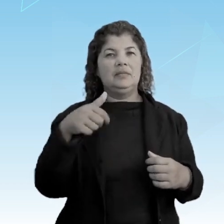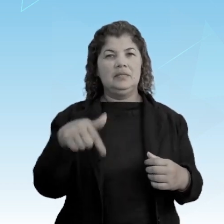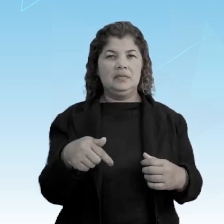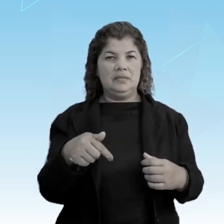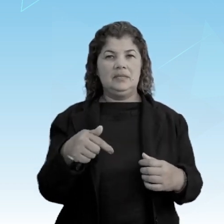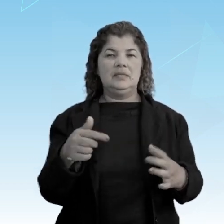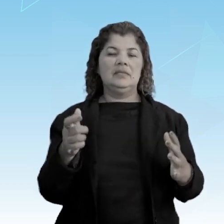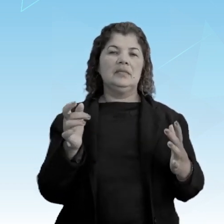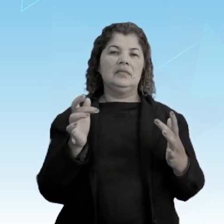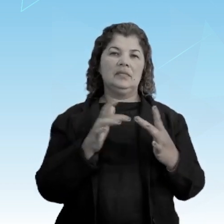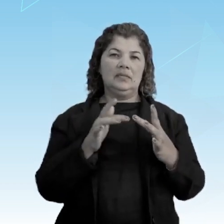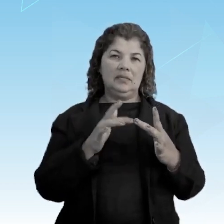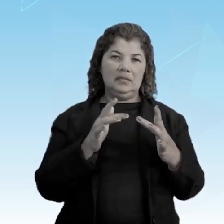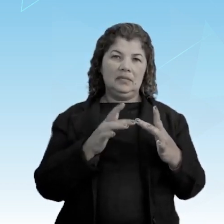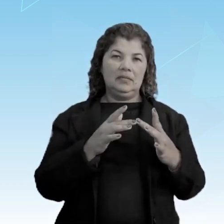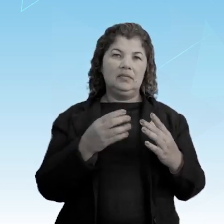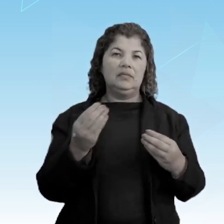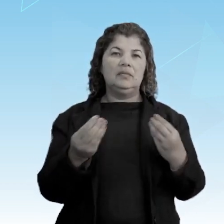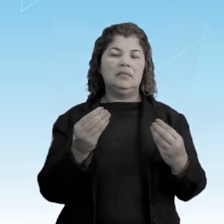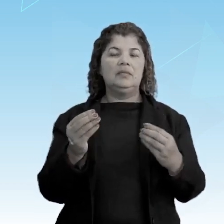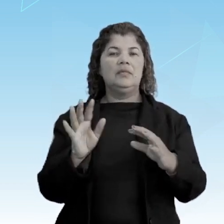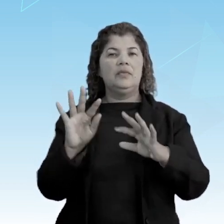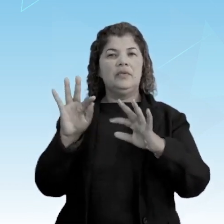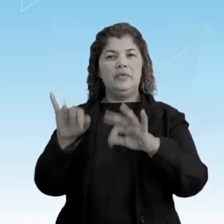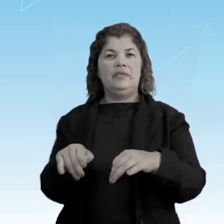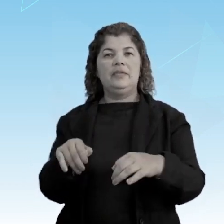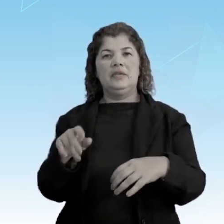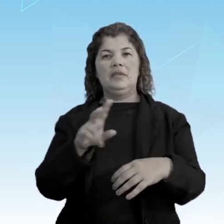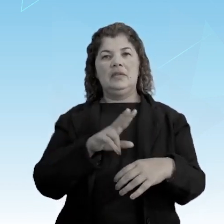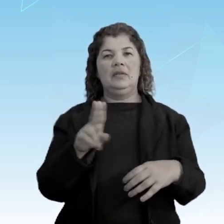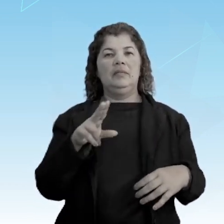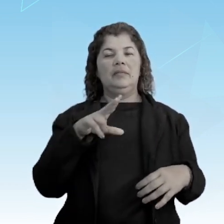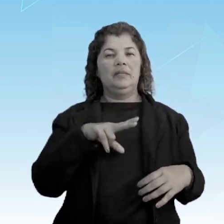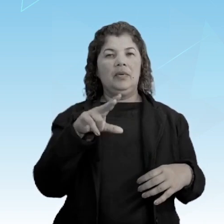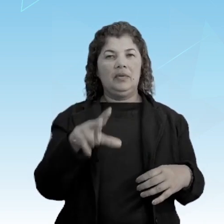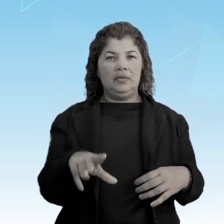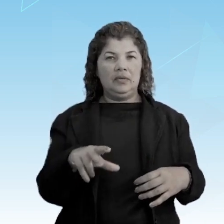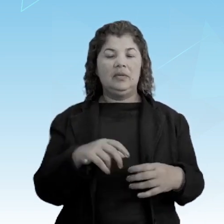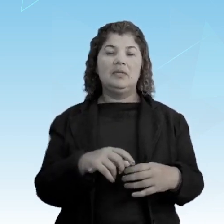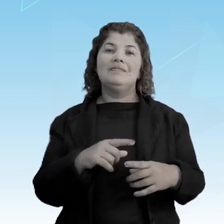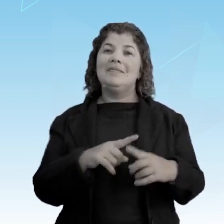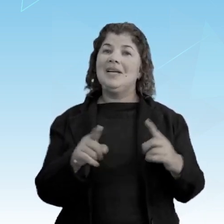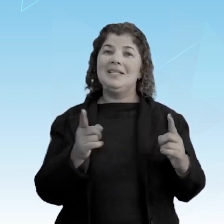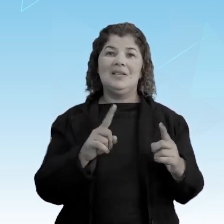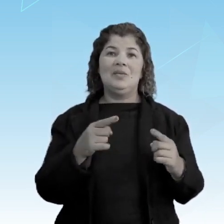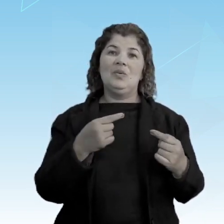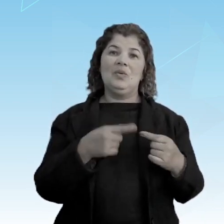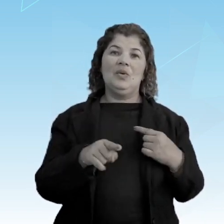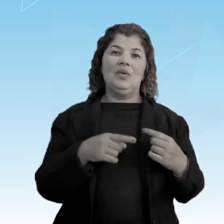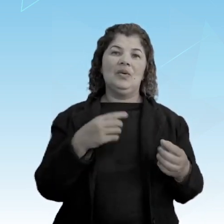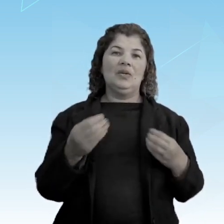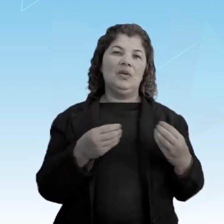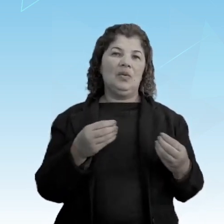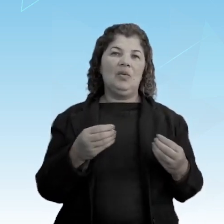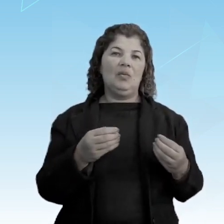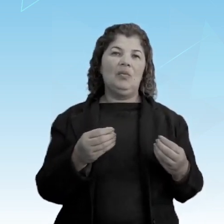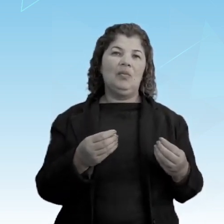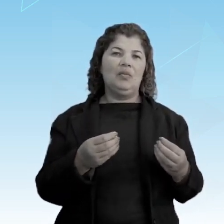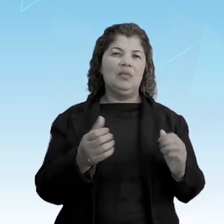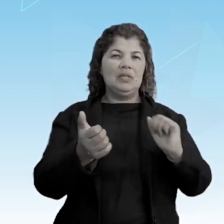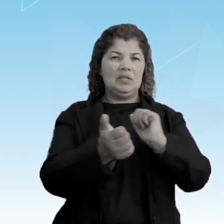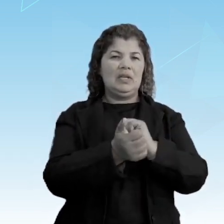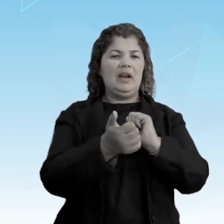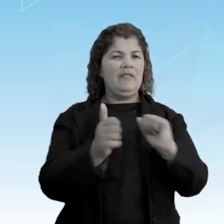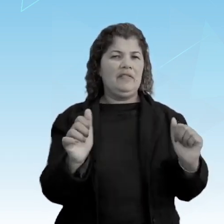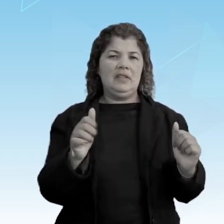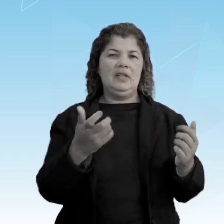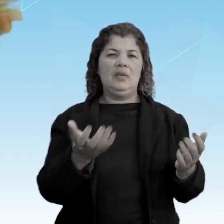concordavam quanto ao fim de que ele nomeia português, mas discordavam quanto a extinguir o que é escravidão.